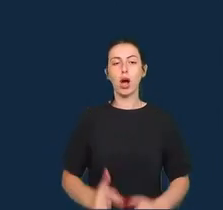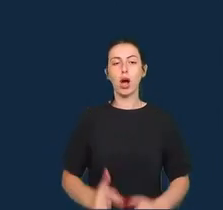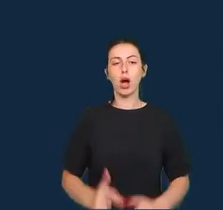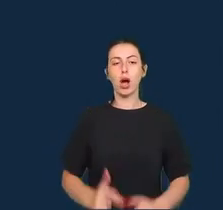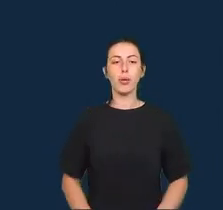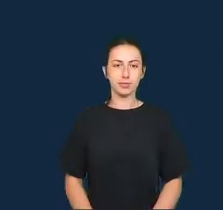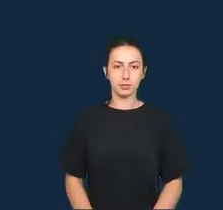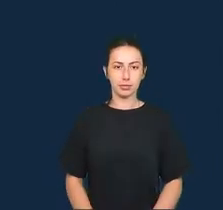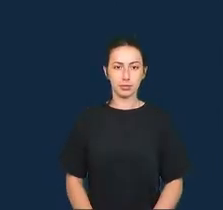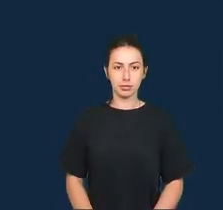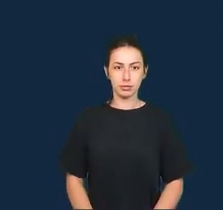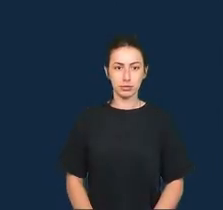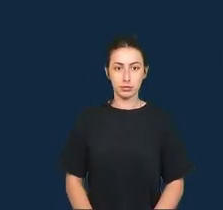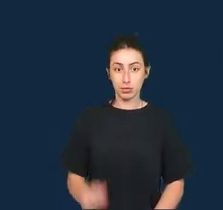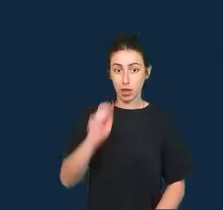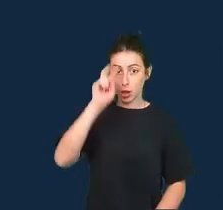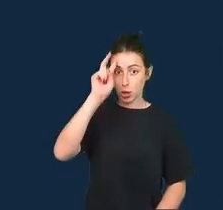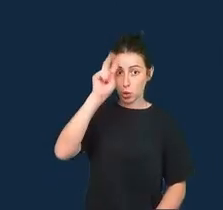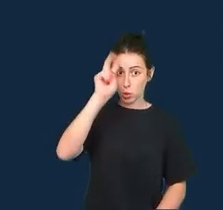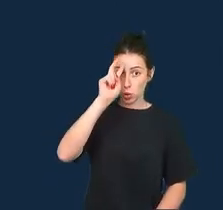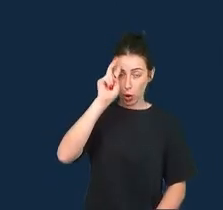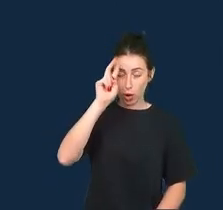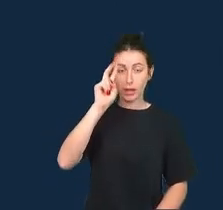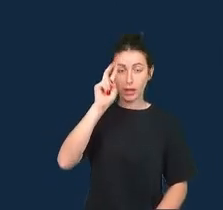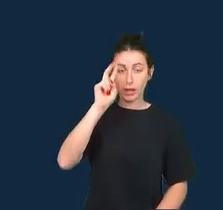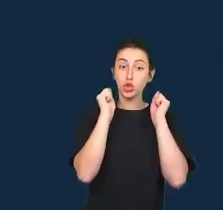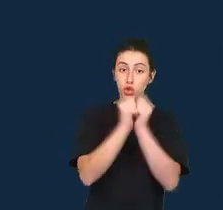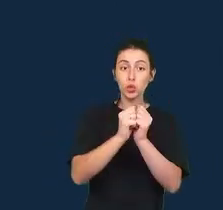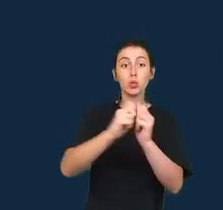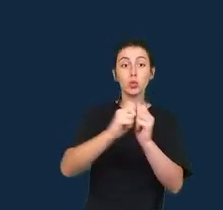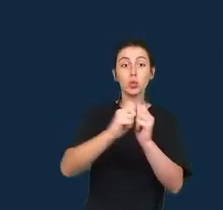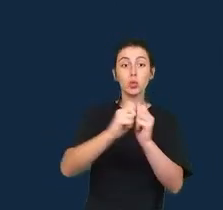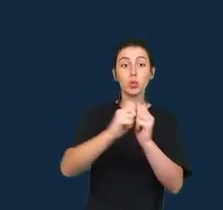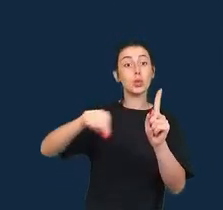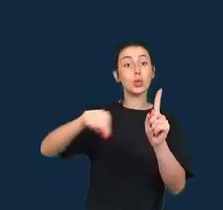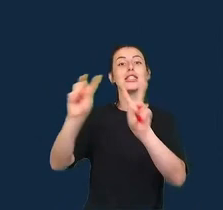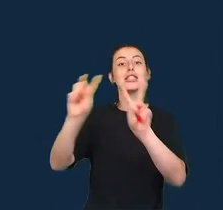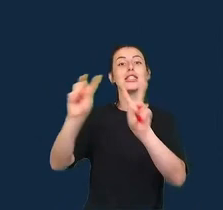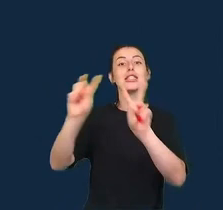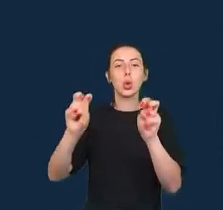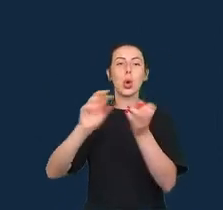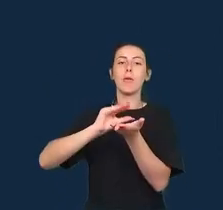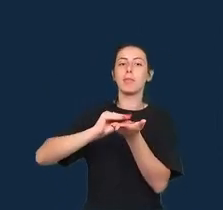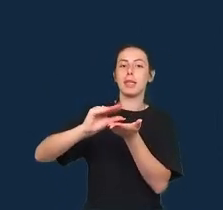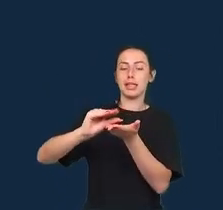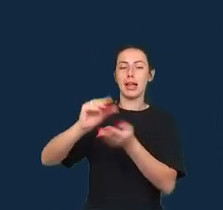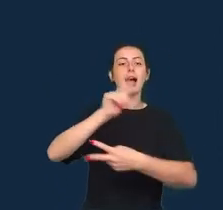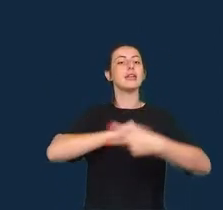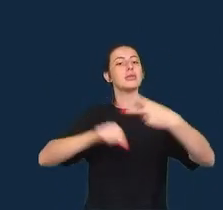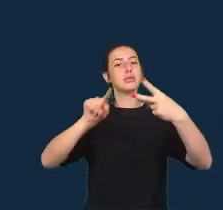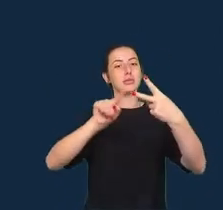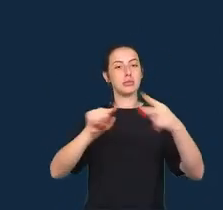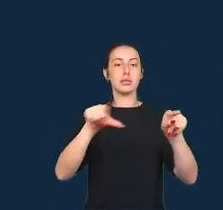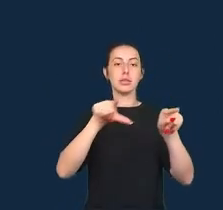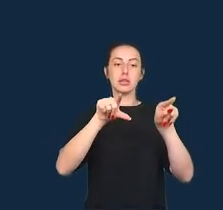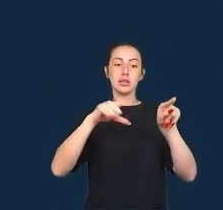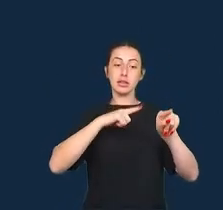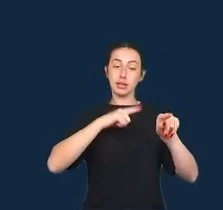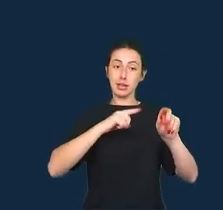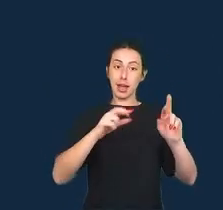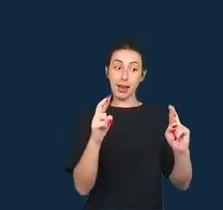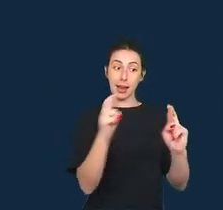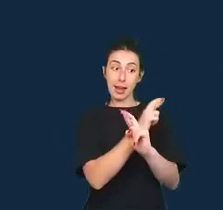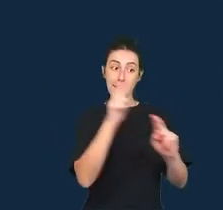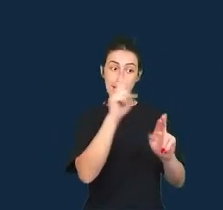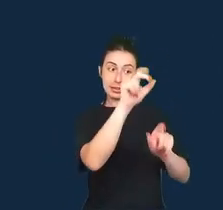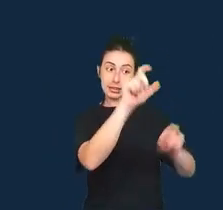faz histórias com e sobre dados, alinham isso com questões e atores marginalizados e